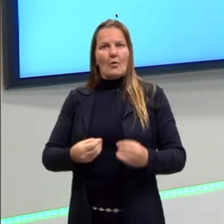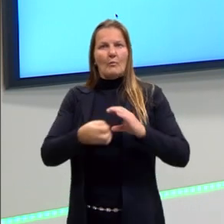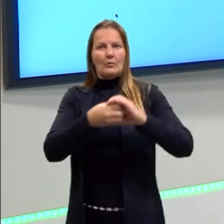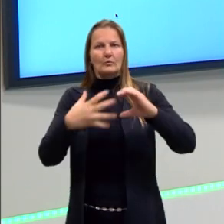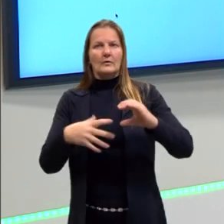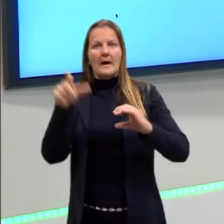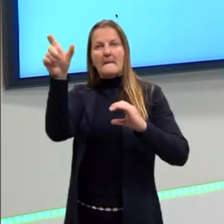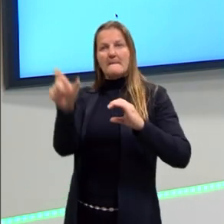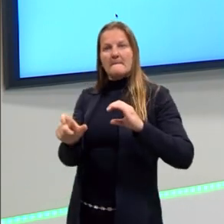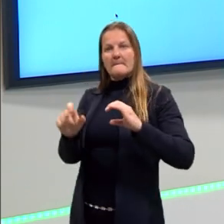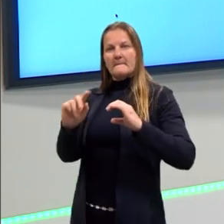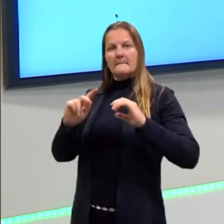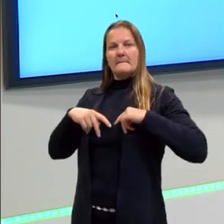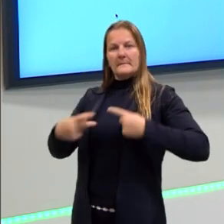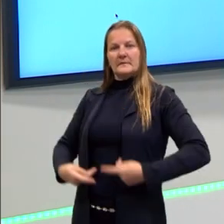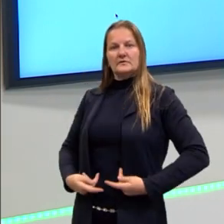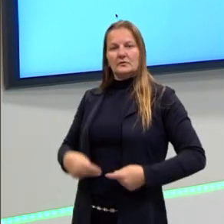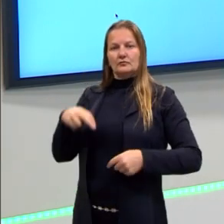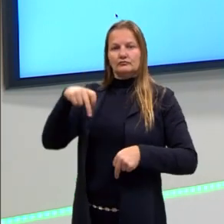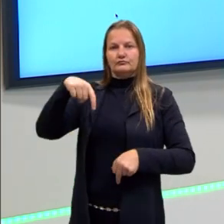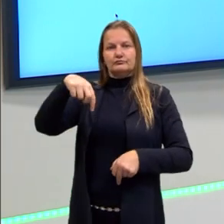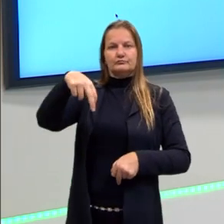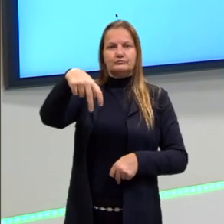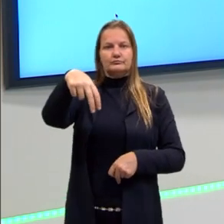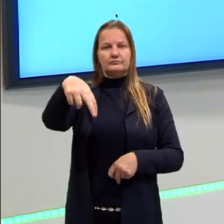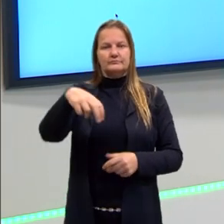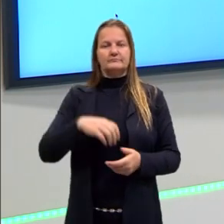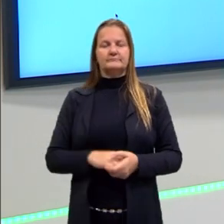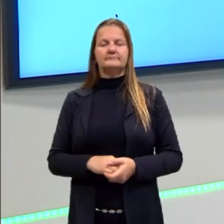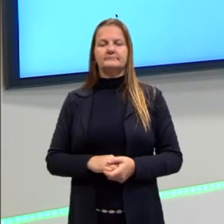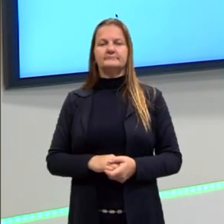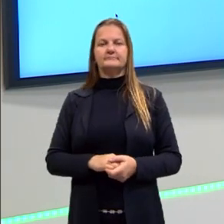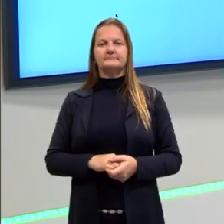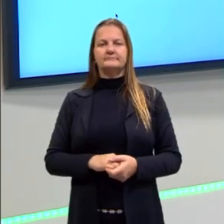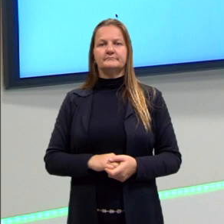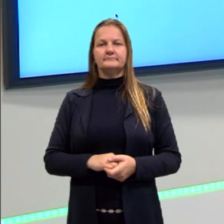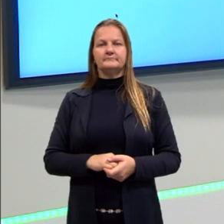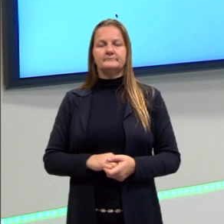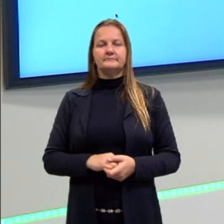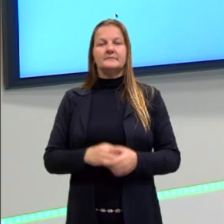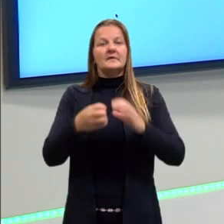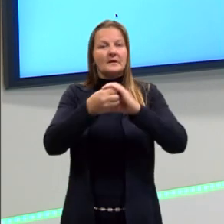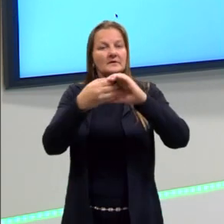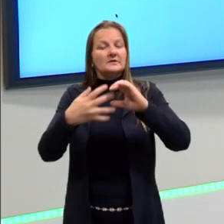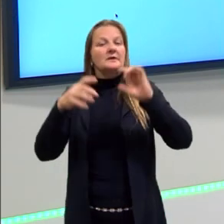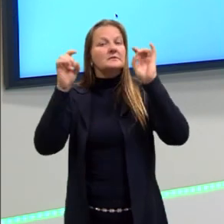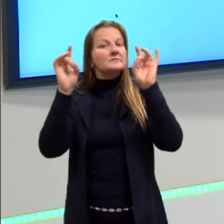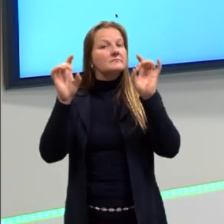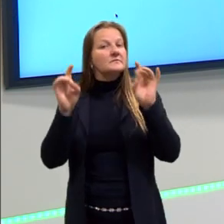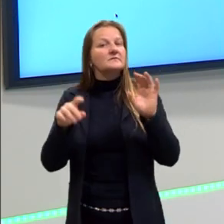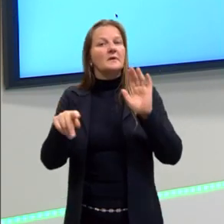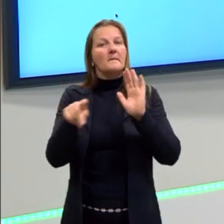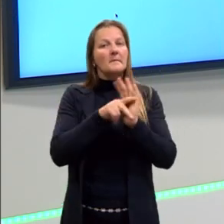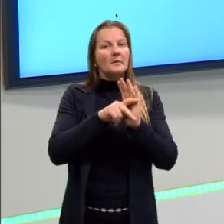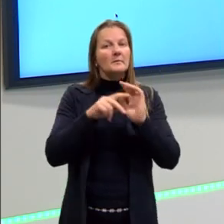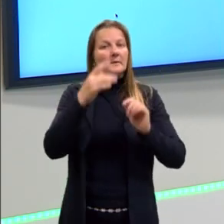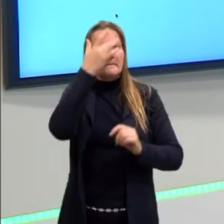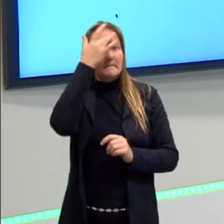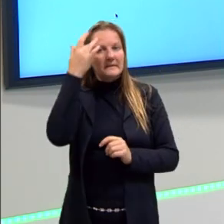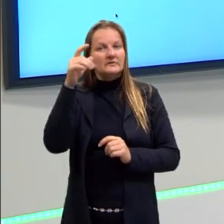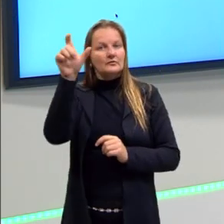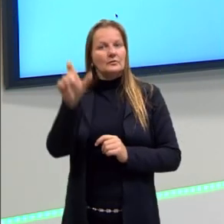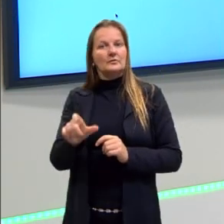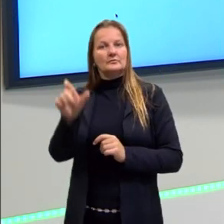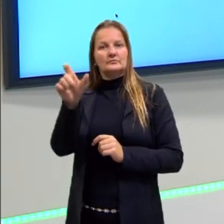humano, andar bip, direto. Então, essas são características específicas para determinar,